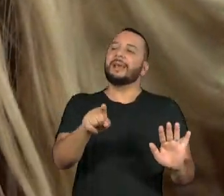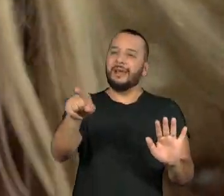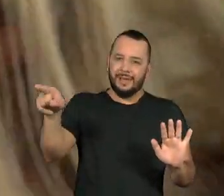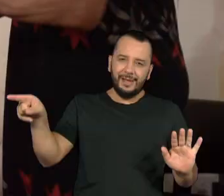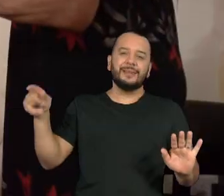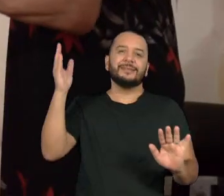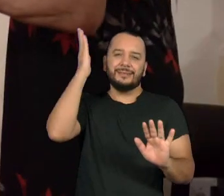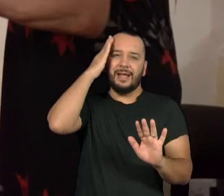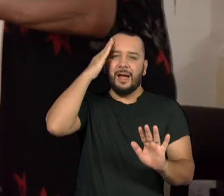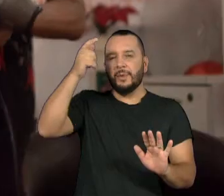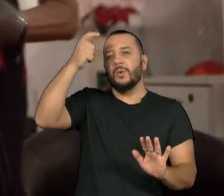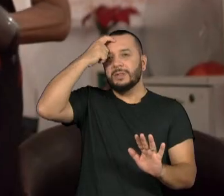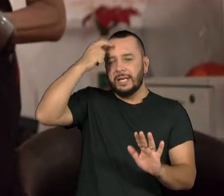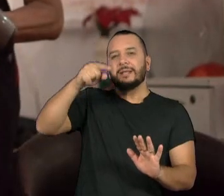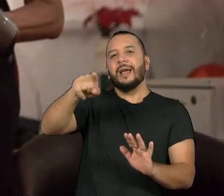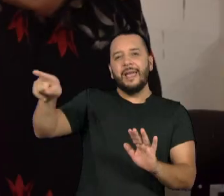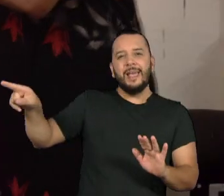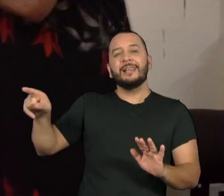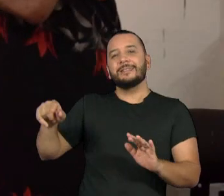para Deus.